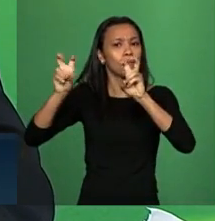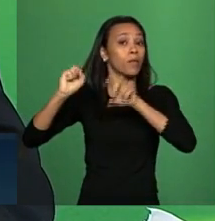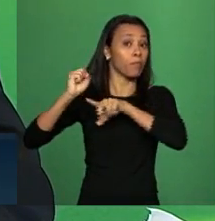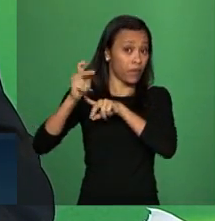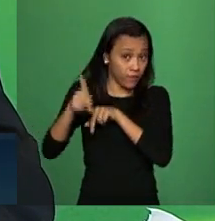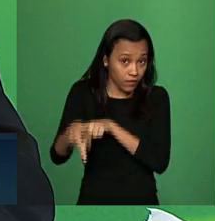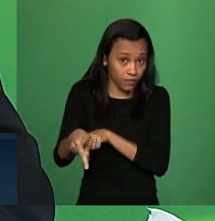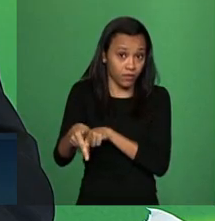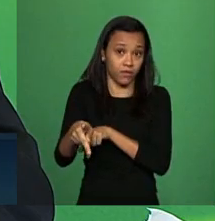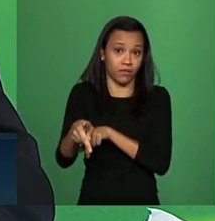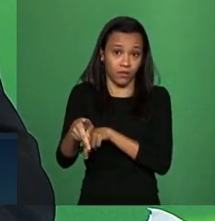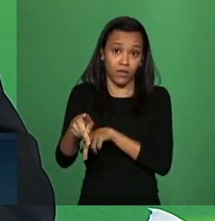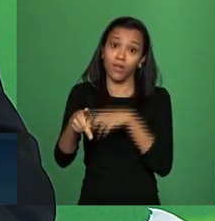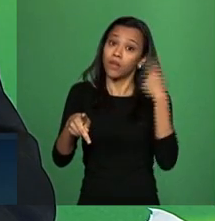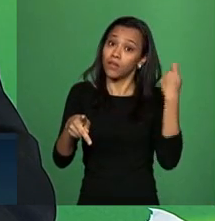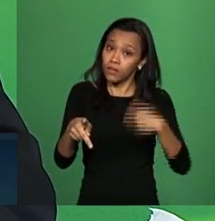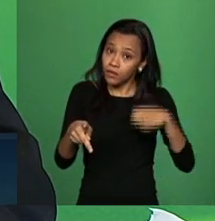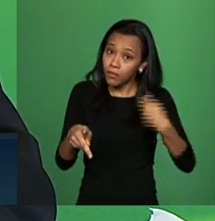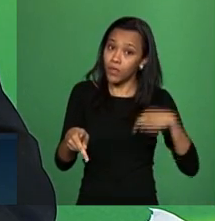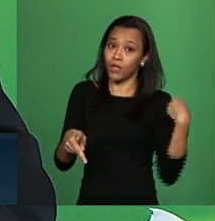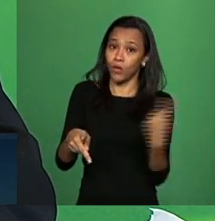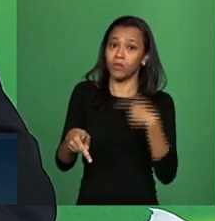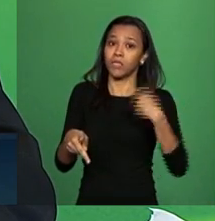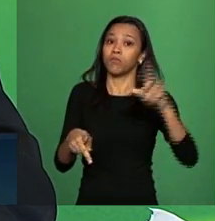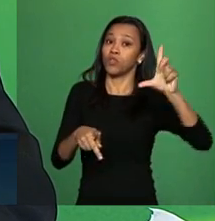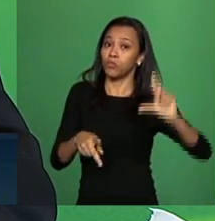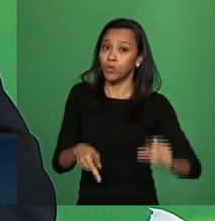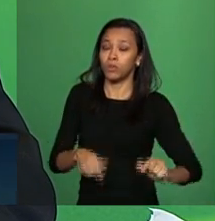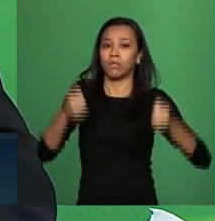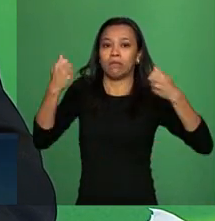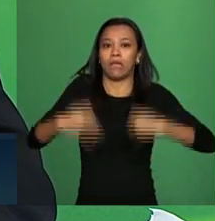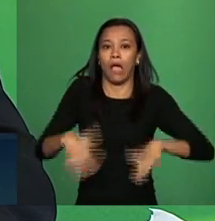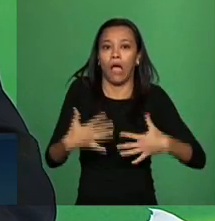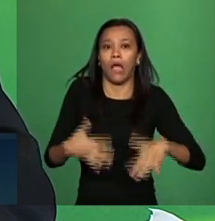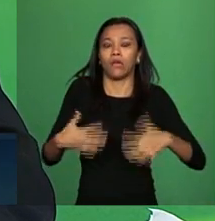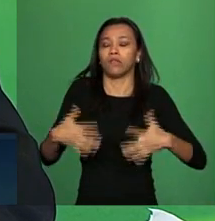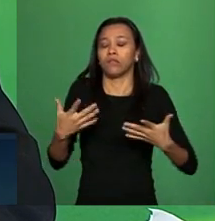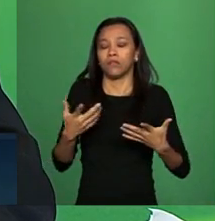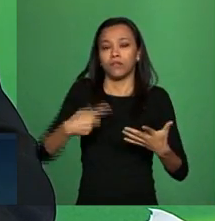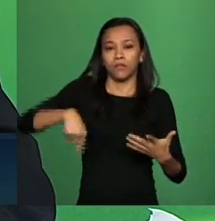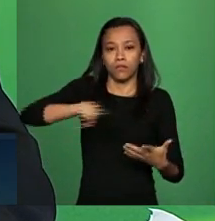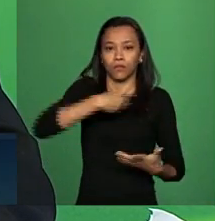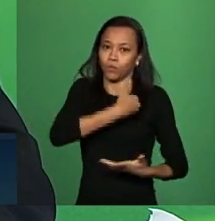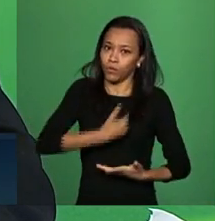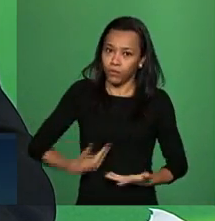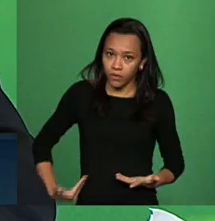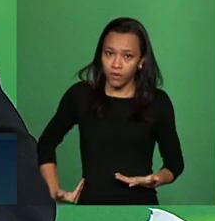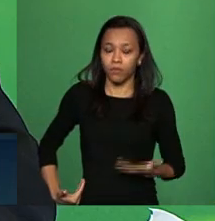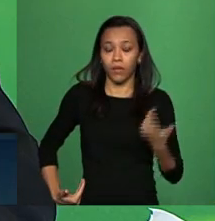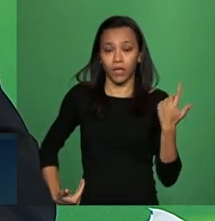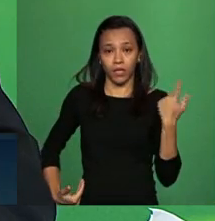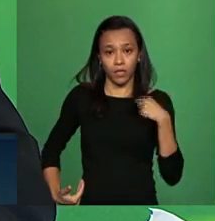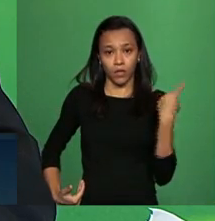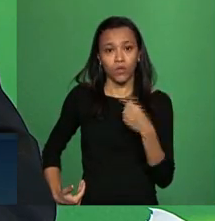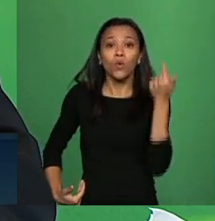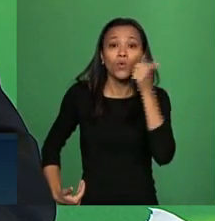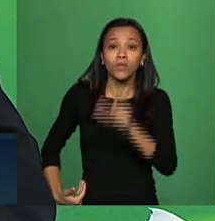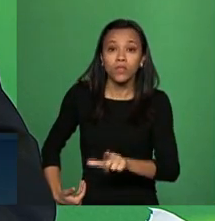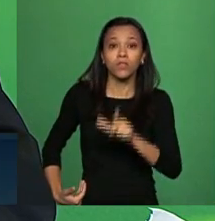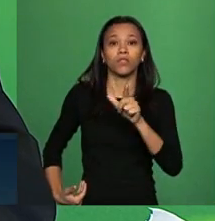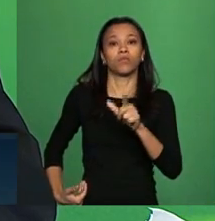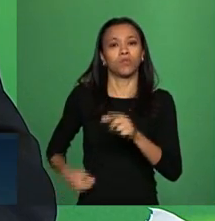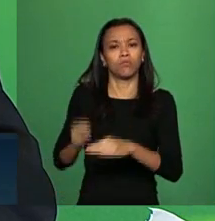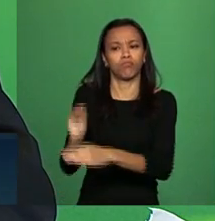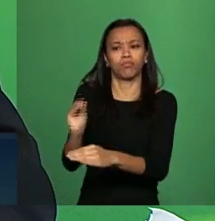que a gente tem que diminuir os gastos do governo para poder ter o financiamento da previdência